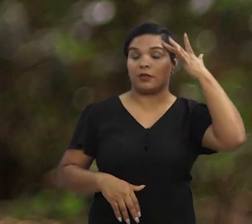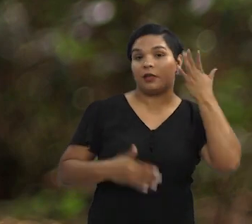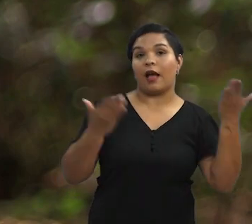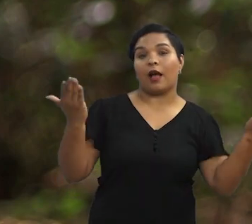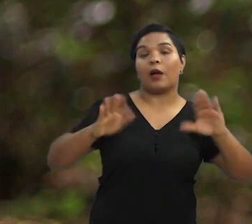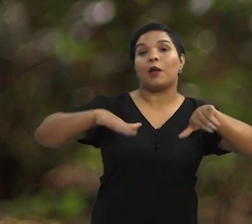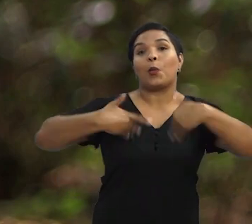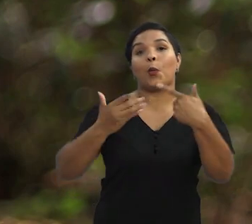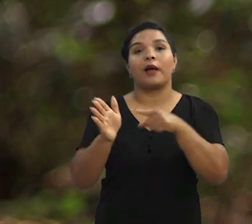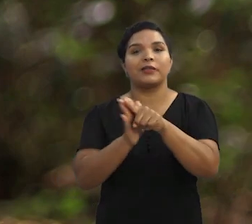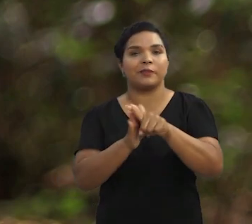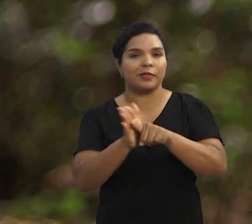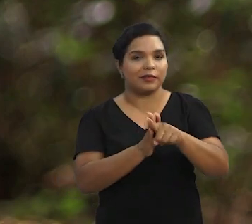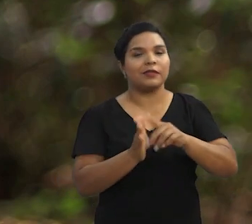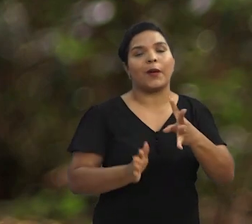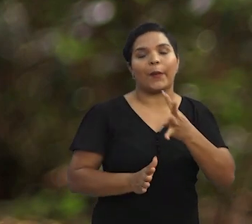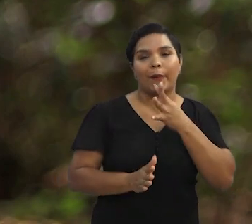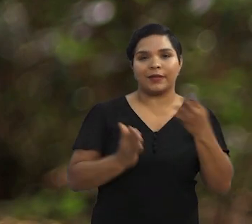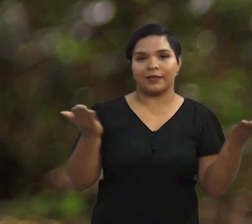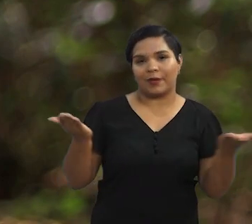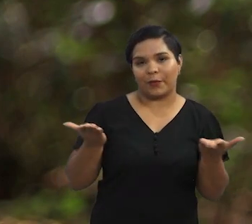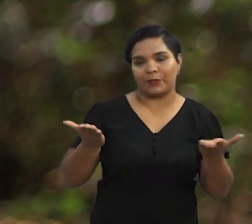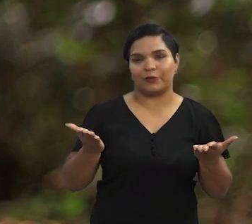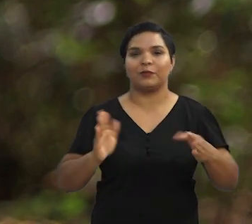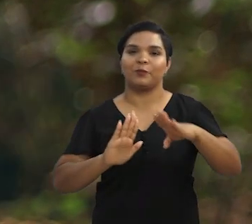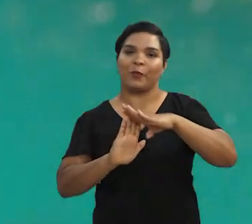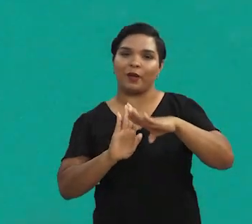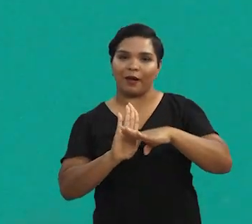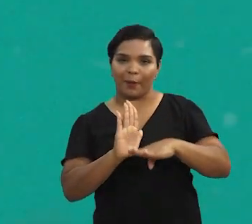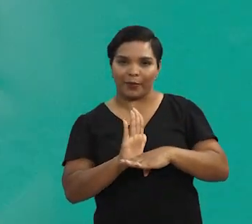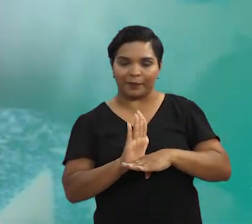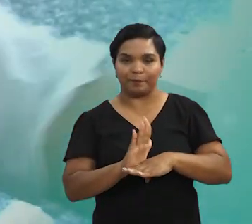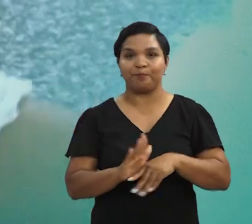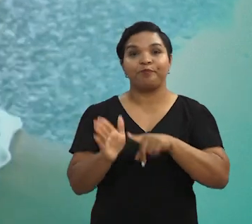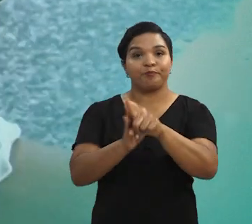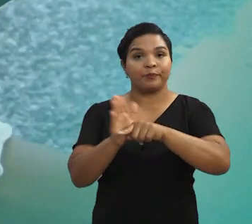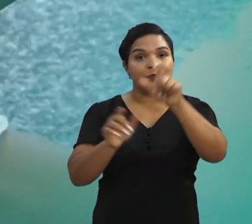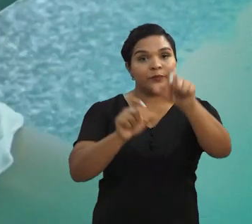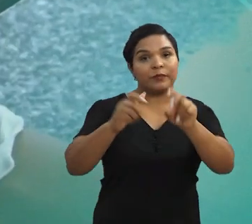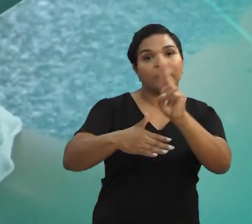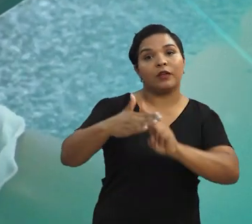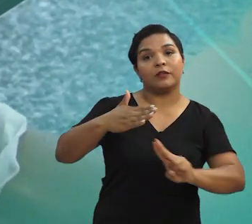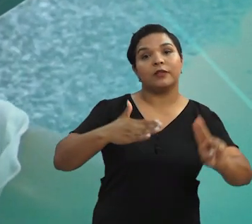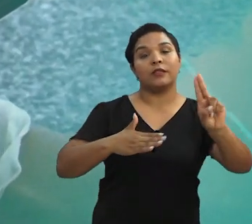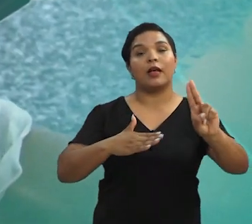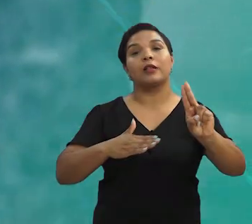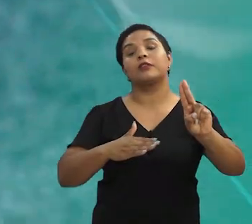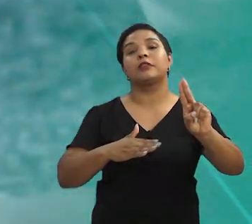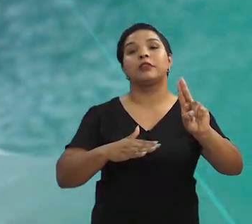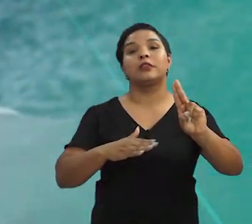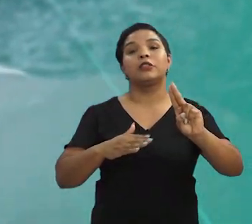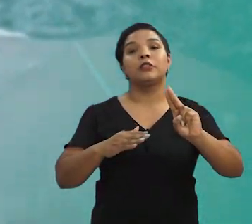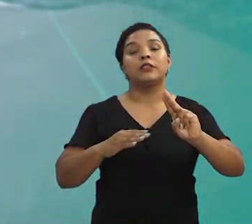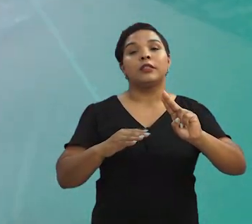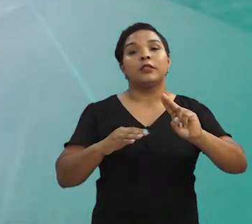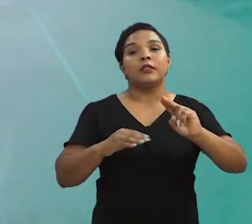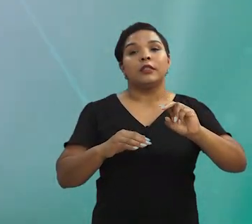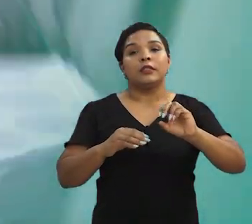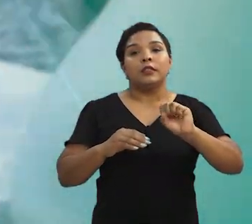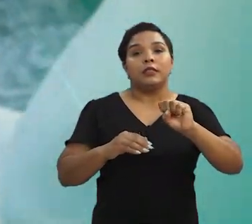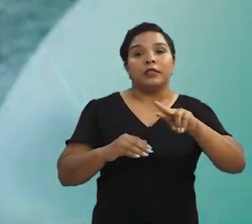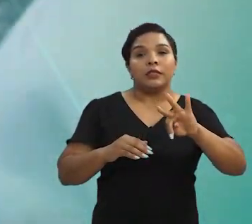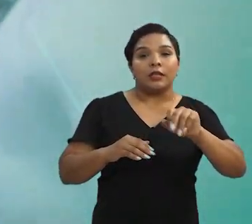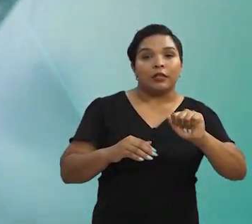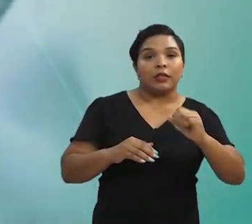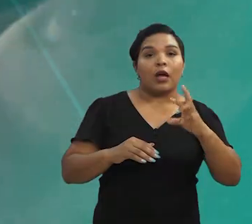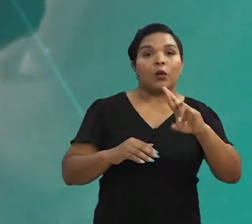Vamos ver agora quais pesquisas iremos conhecer no programa de hoje. Pesquisadores da Universidade Estadual de Santa Cruz, em parceria